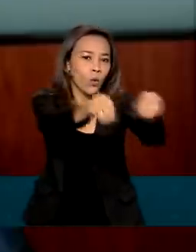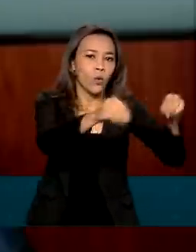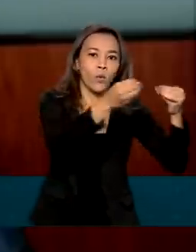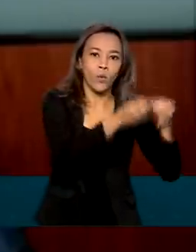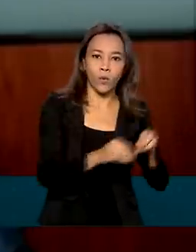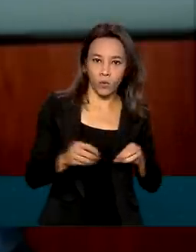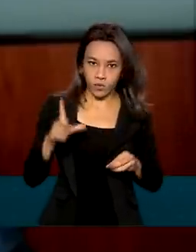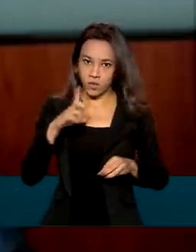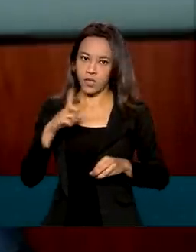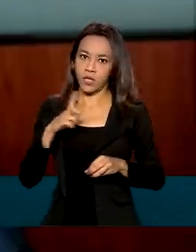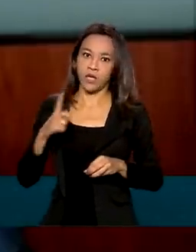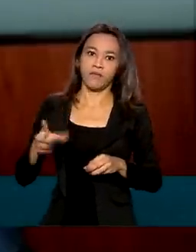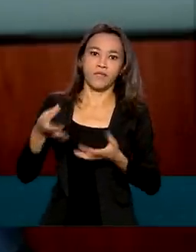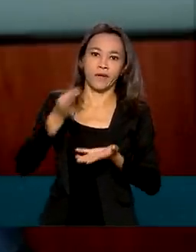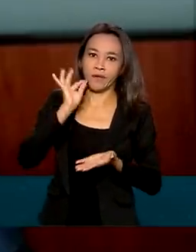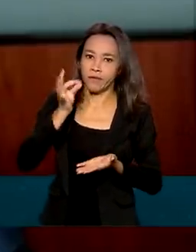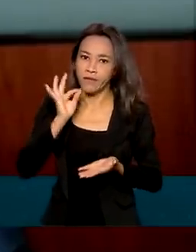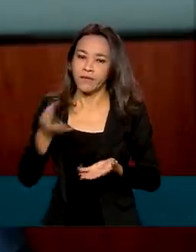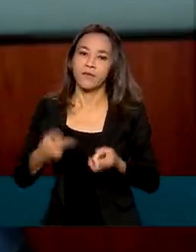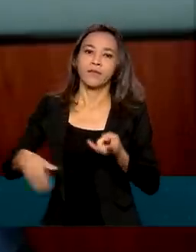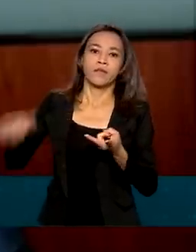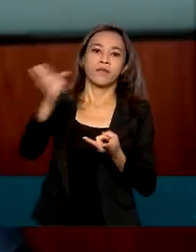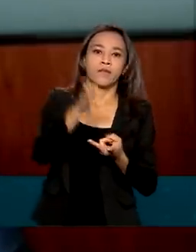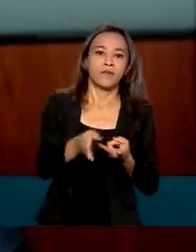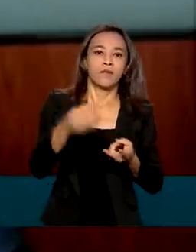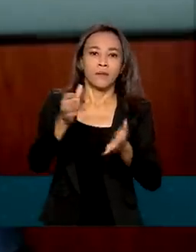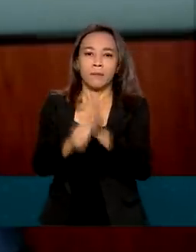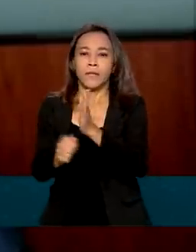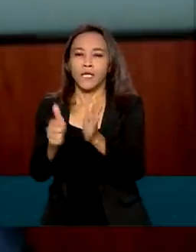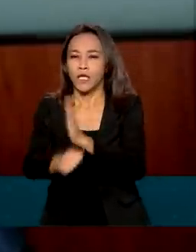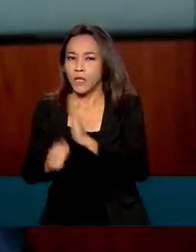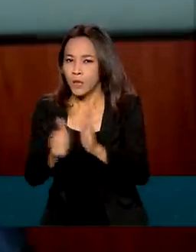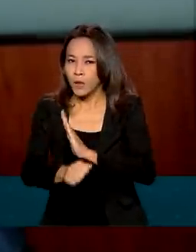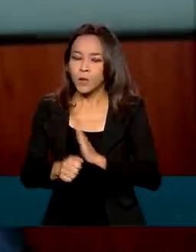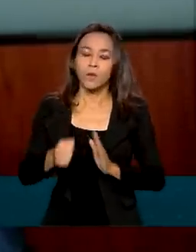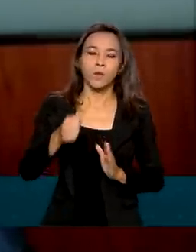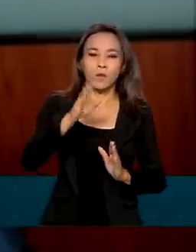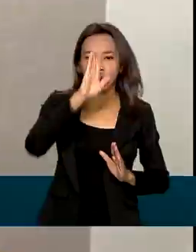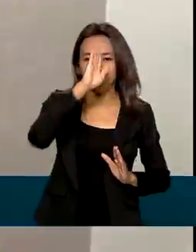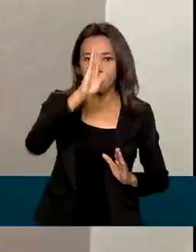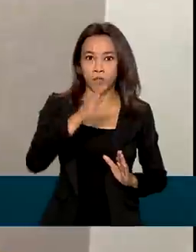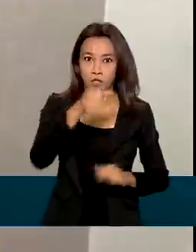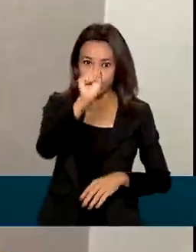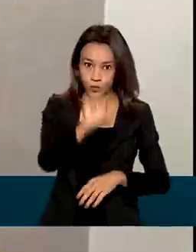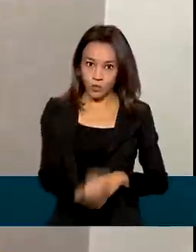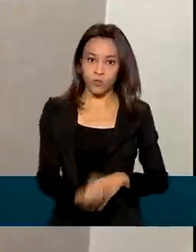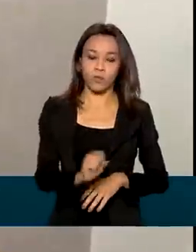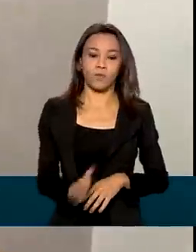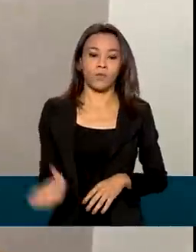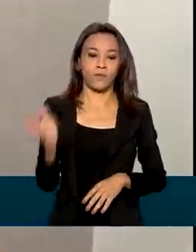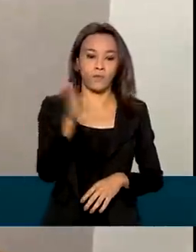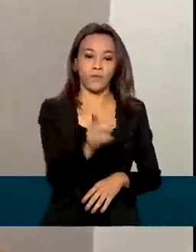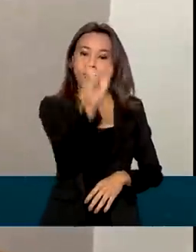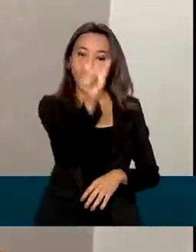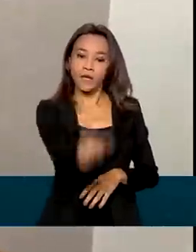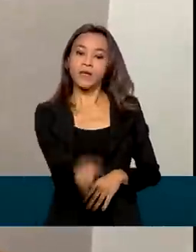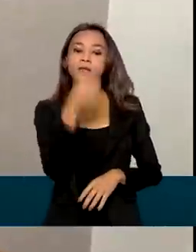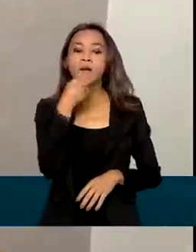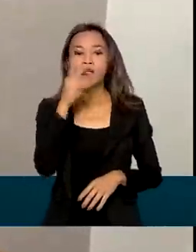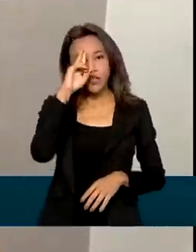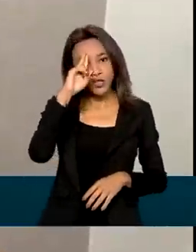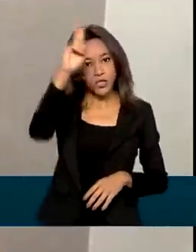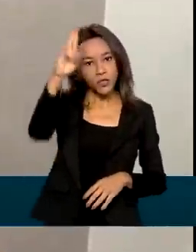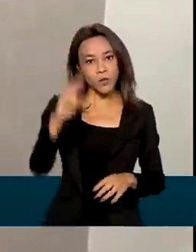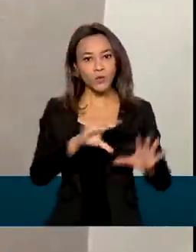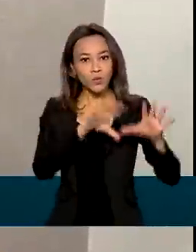nas lavouras de café, nas lavouras de milho, sobretudo na região Sul. Este diretor de uma cooperativa